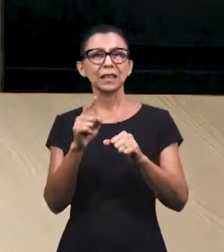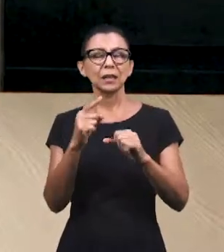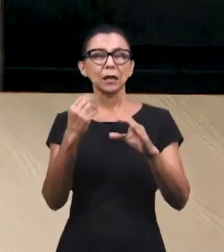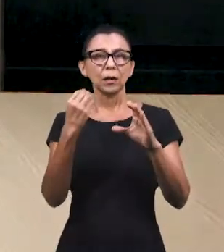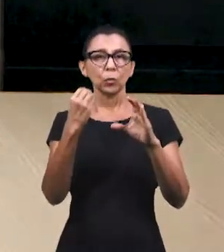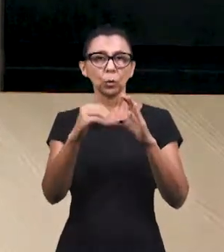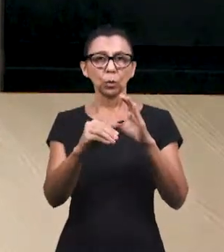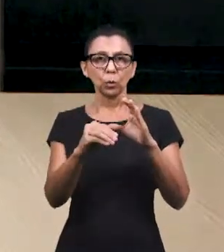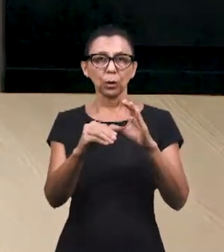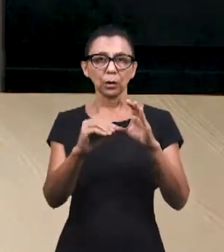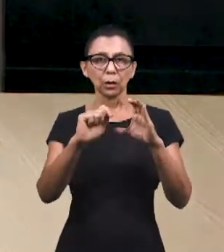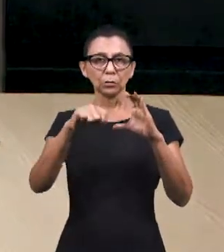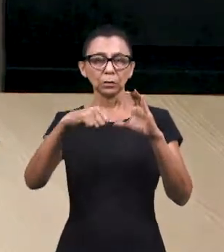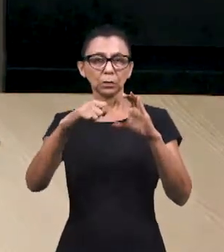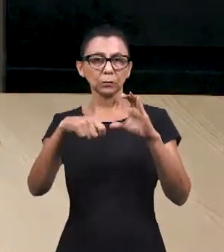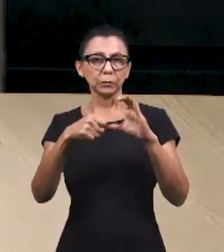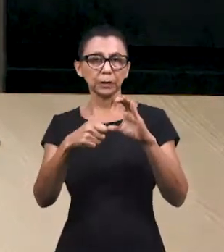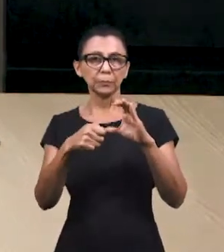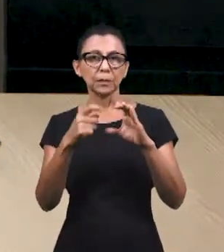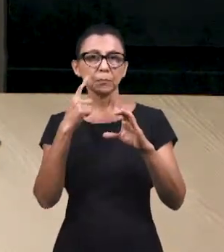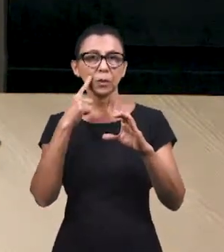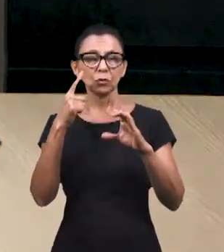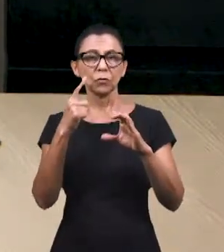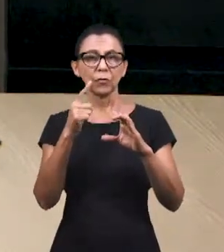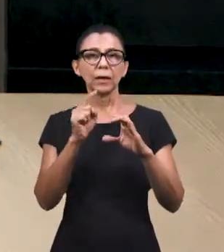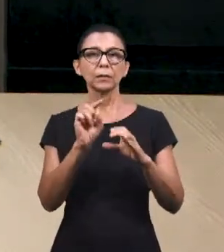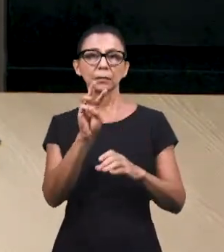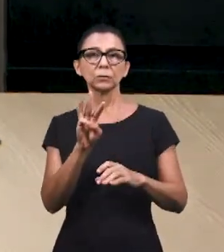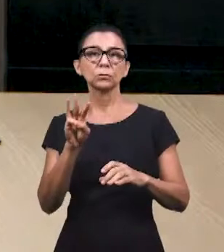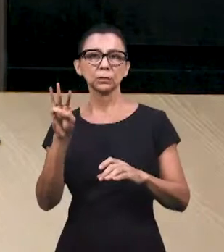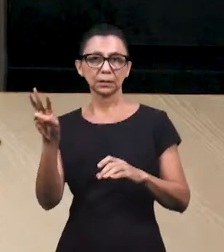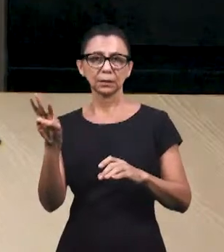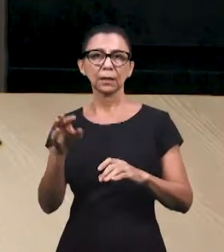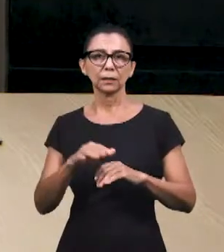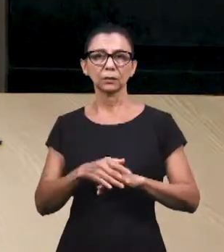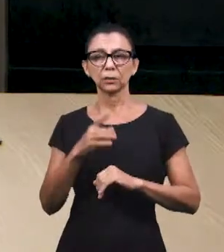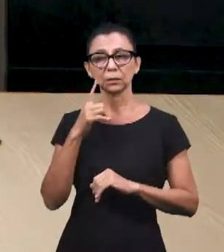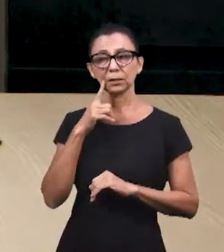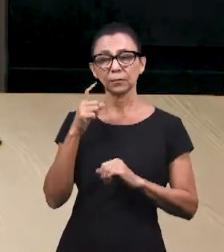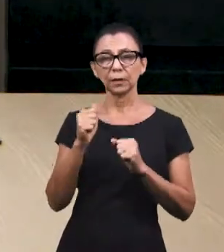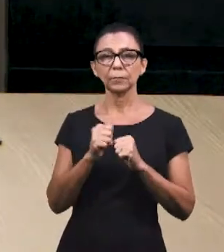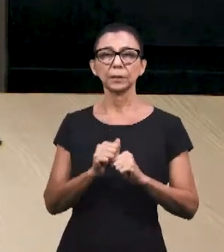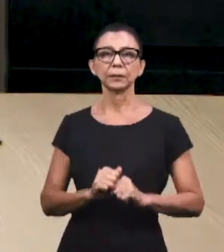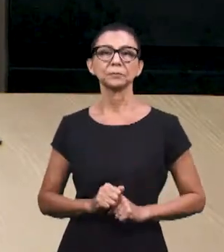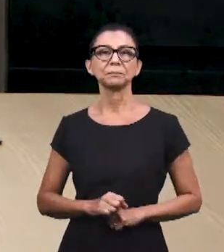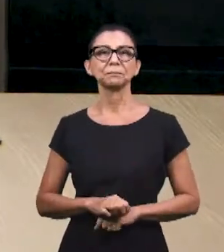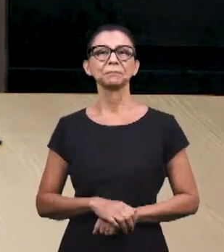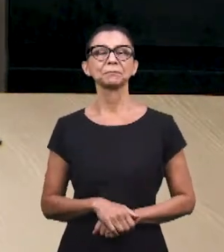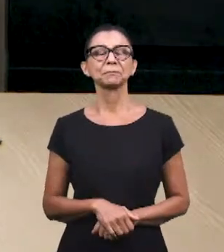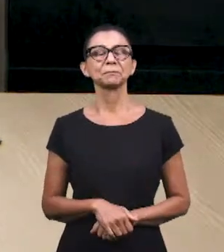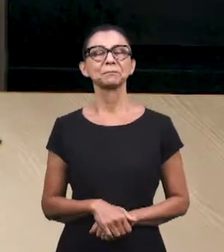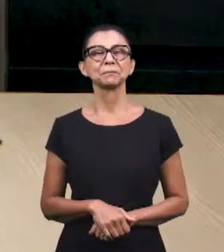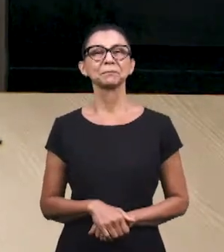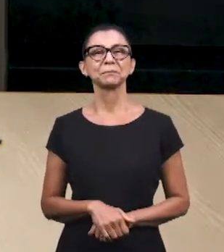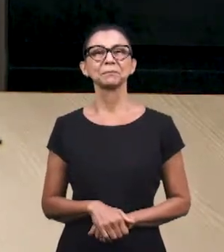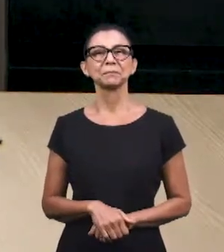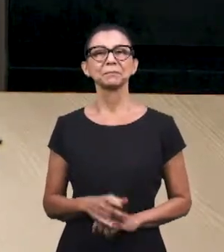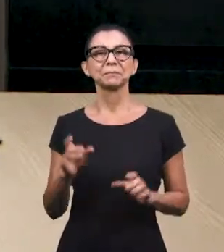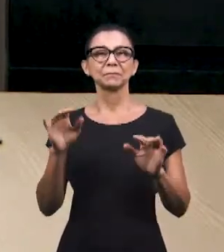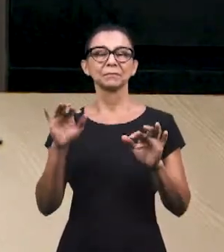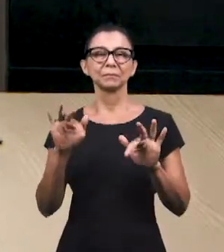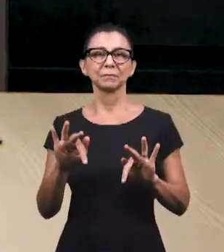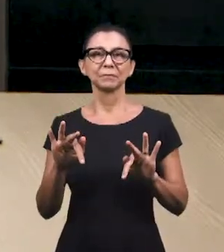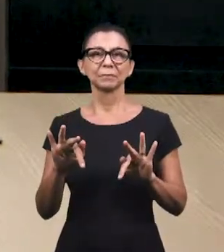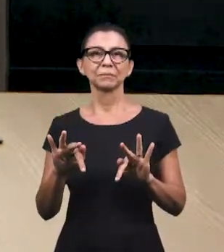no nosso site, à sua disposição para ter acesso ali e tomar conhecimento da sua publicação. Assim, antes de encerrar,